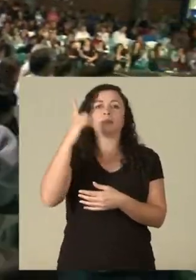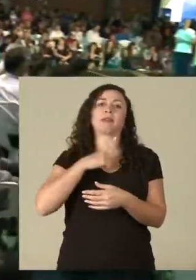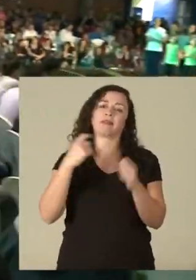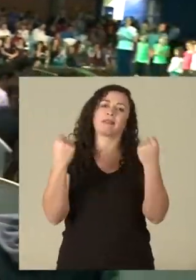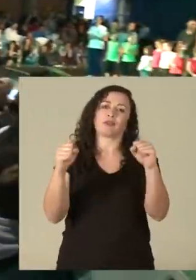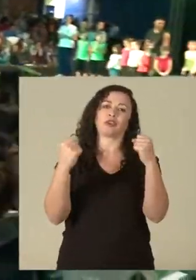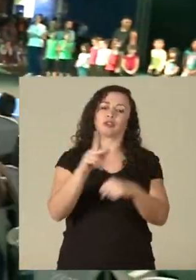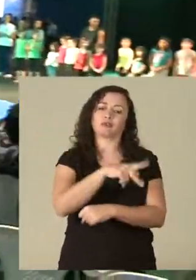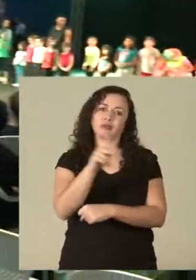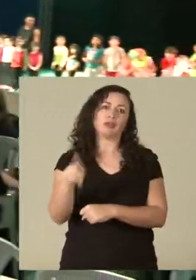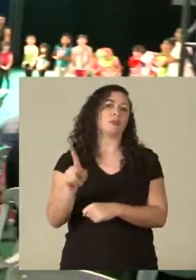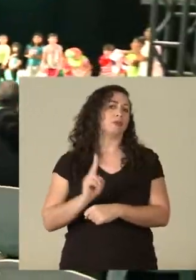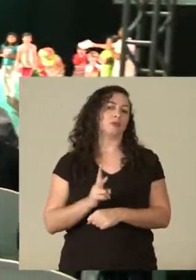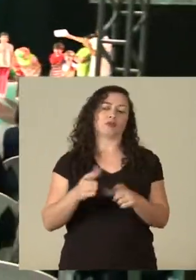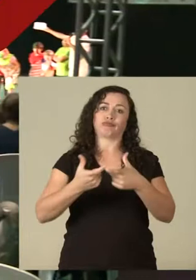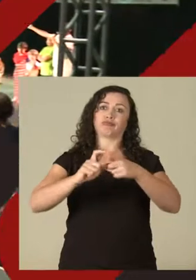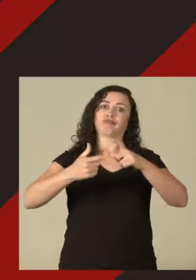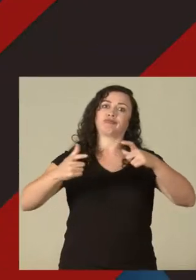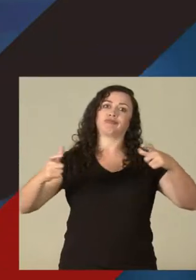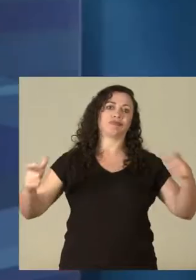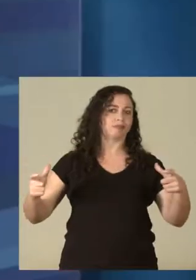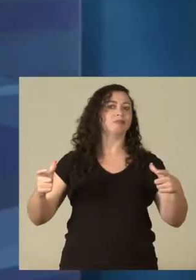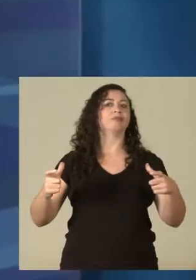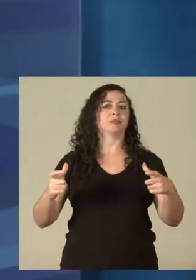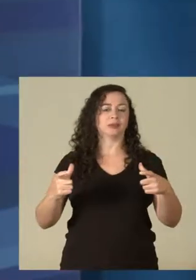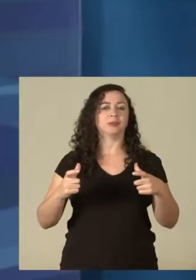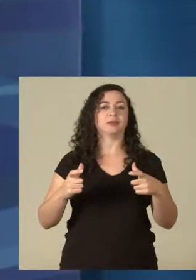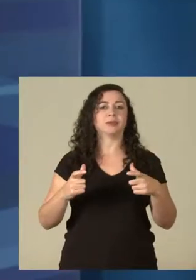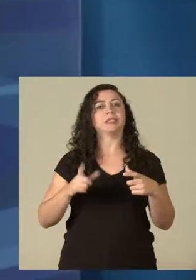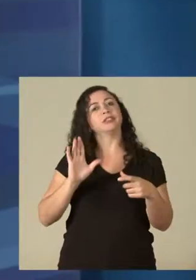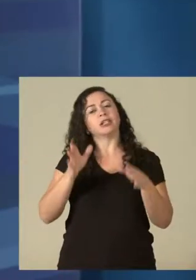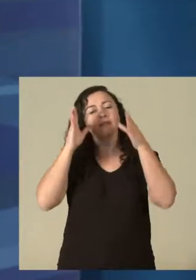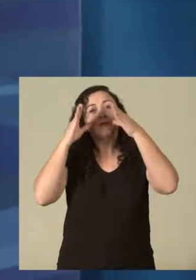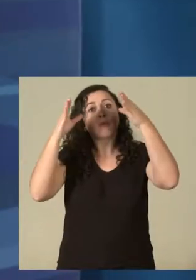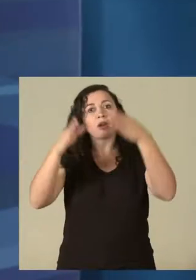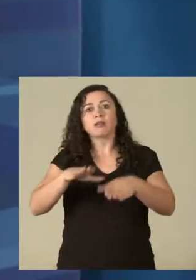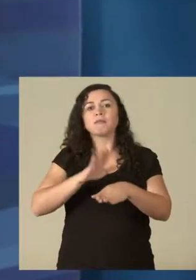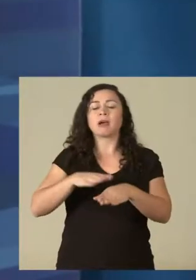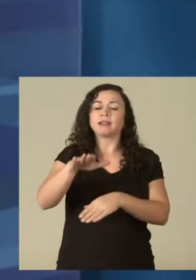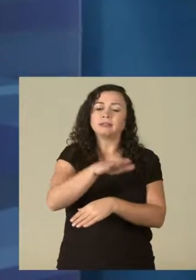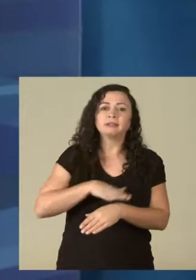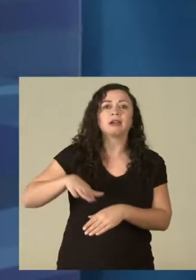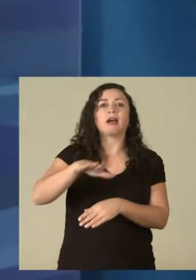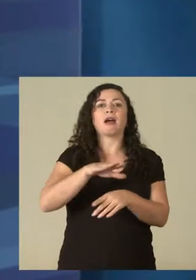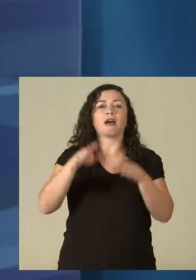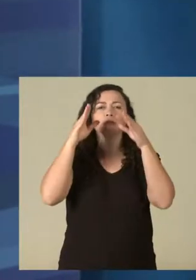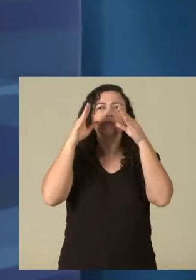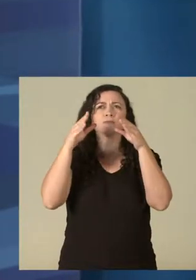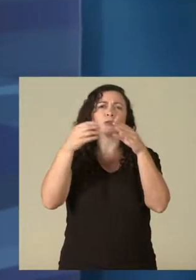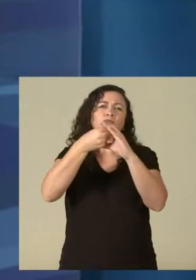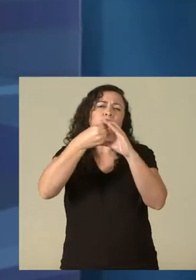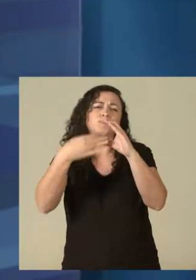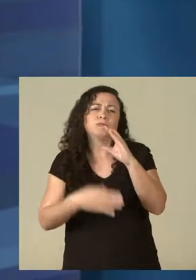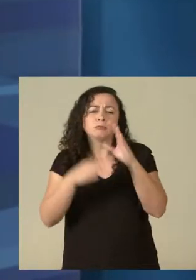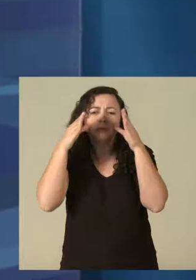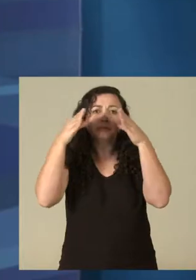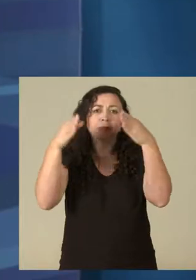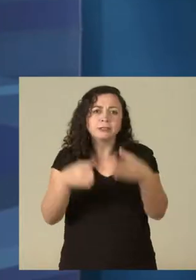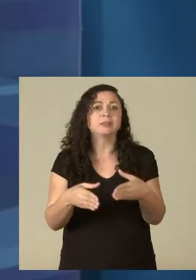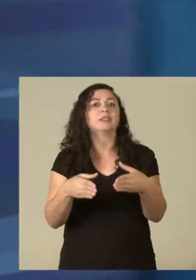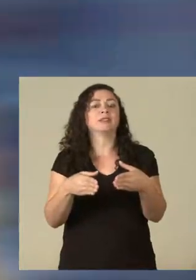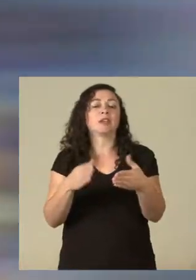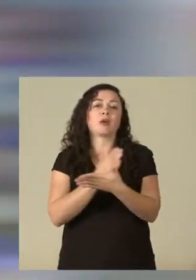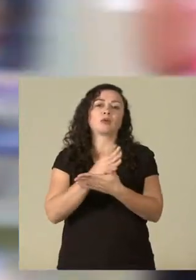crescido nos últimos tempos, se especializados muitas vezes em áreas específicas nas quais os professores de educação